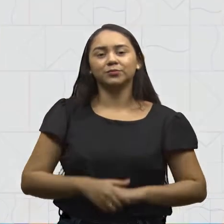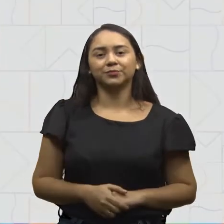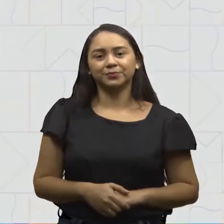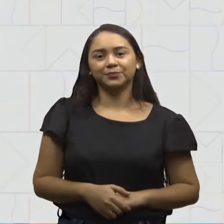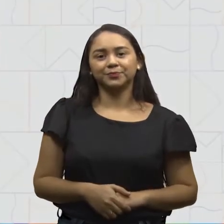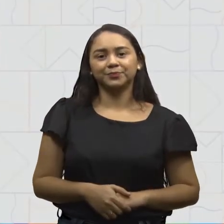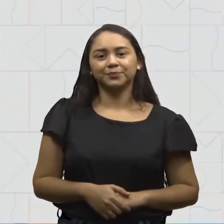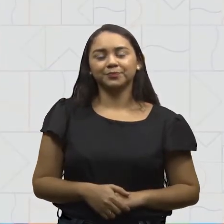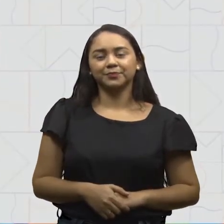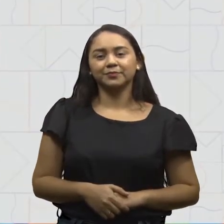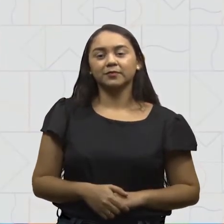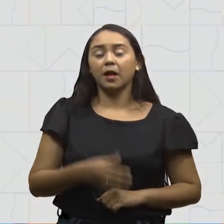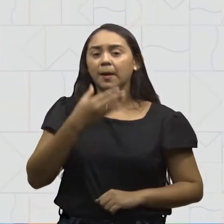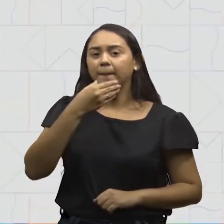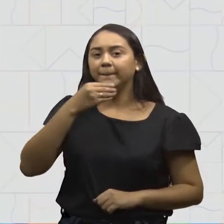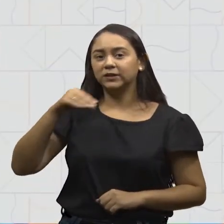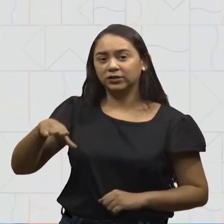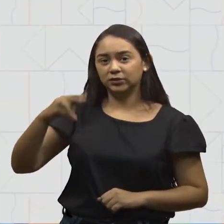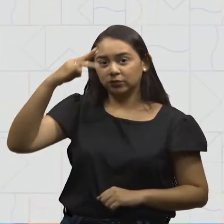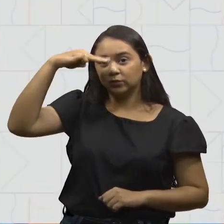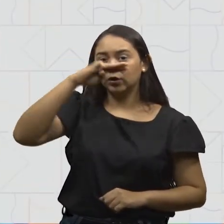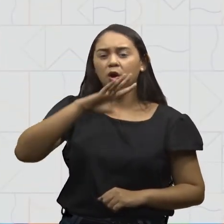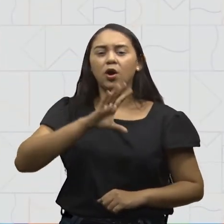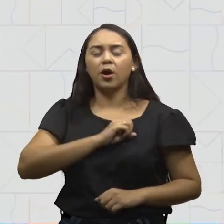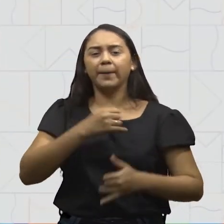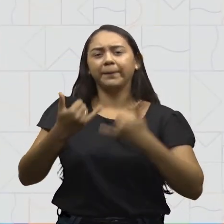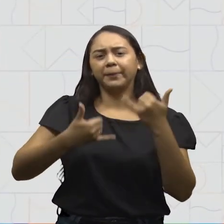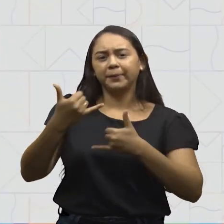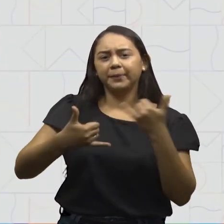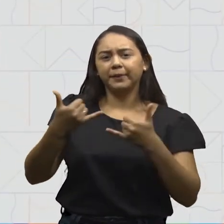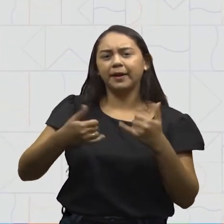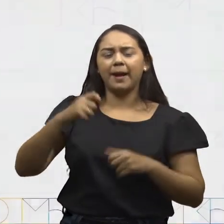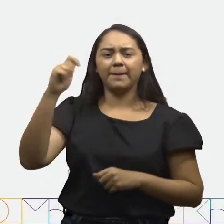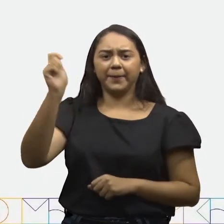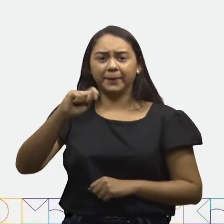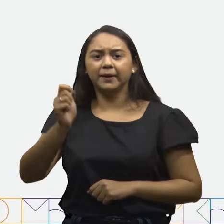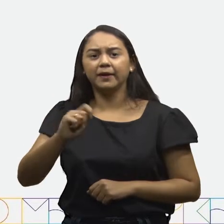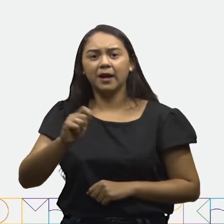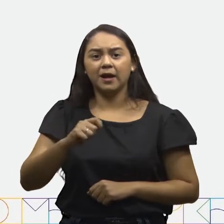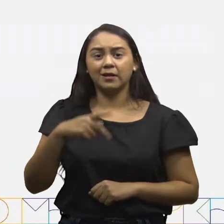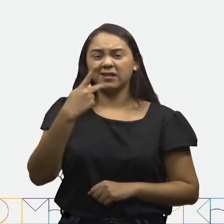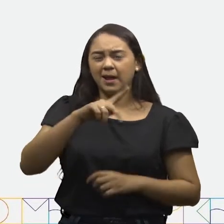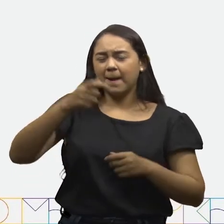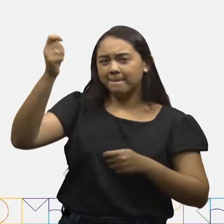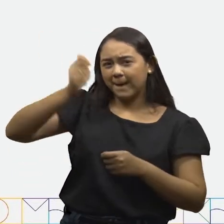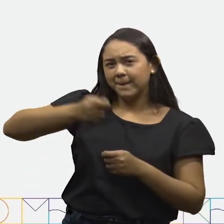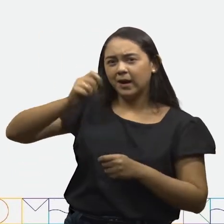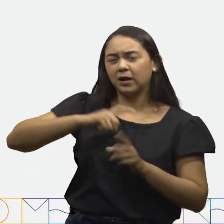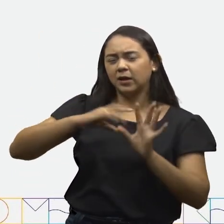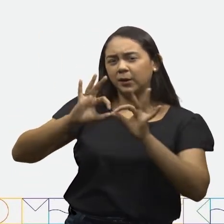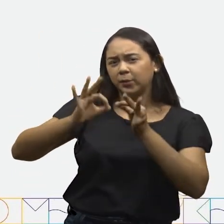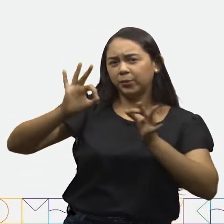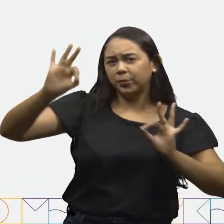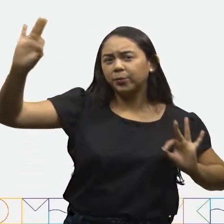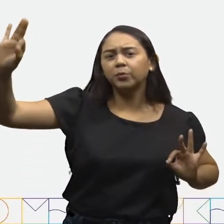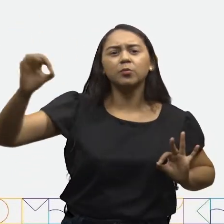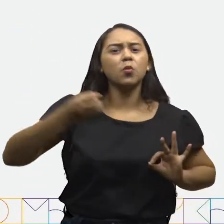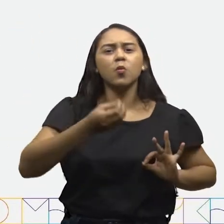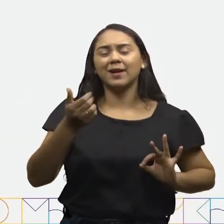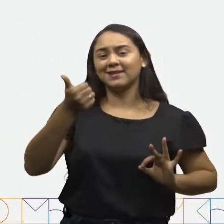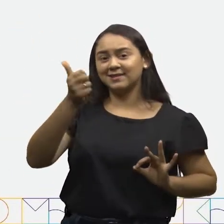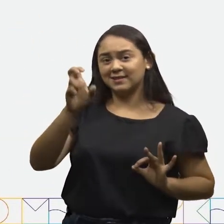Antônio costuma brincar de papagaio e seu carretel tem 15 metros.